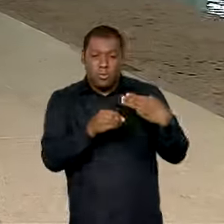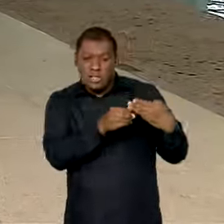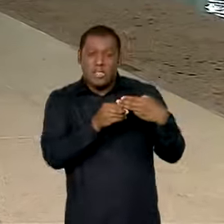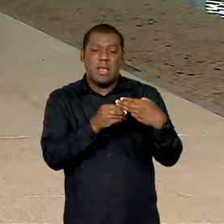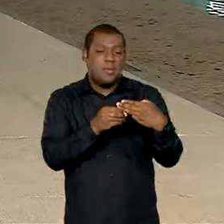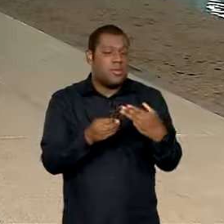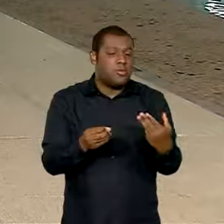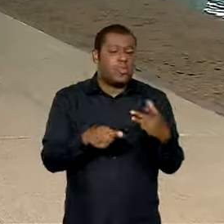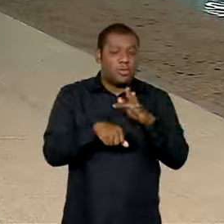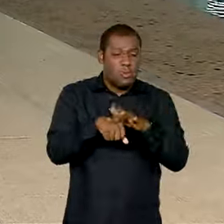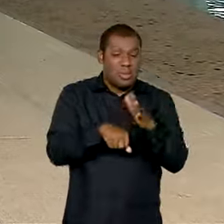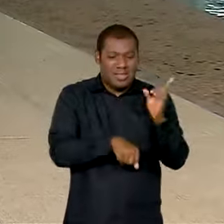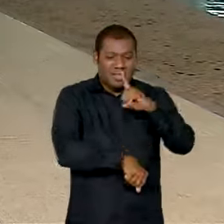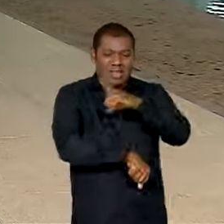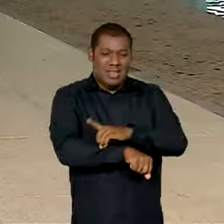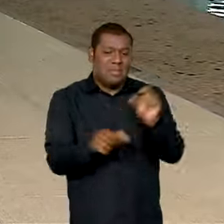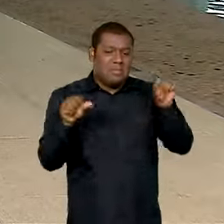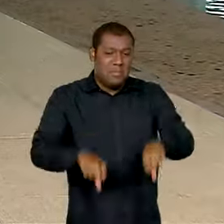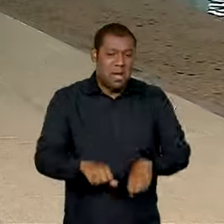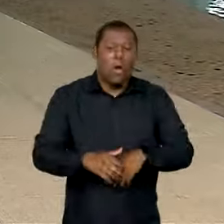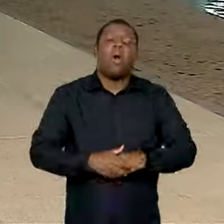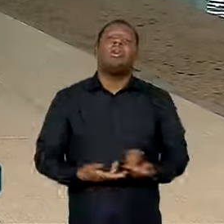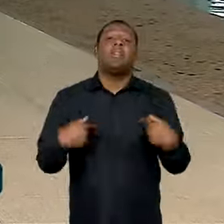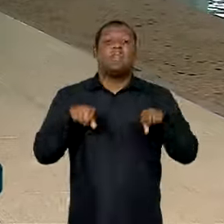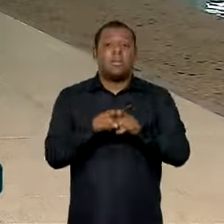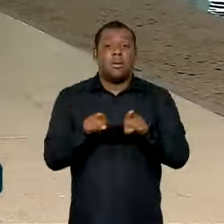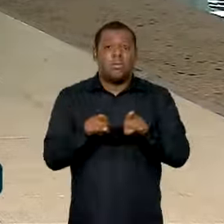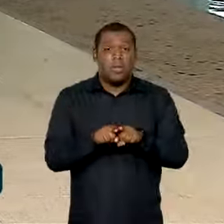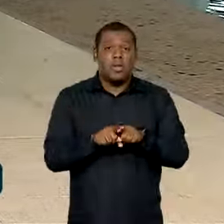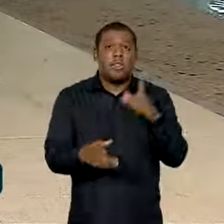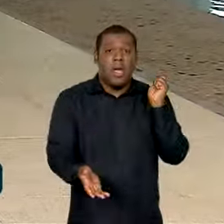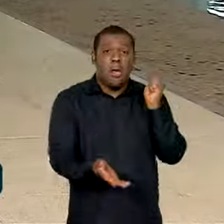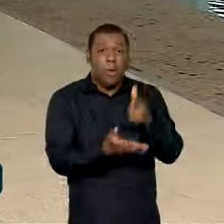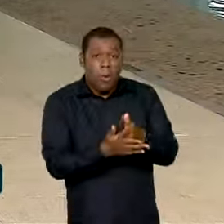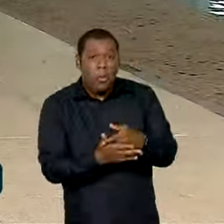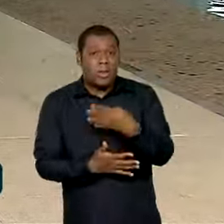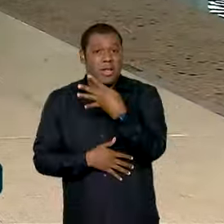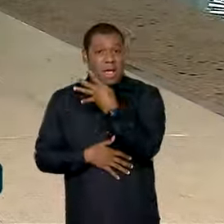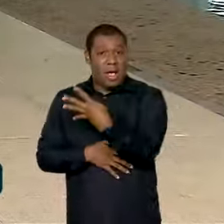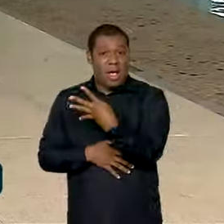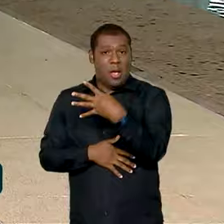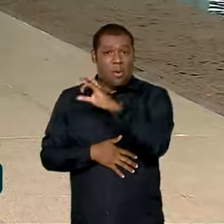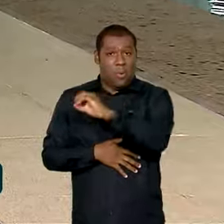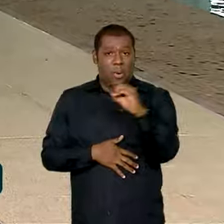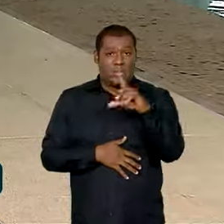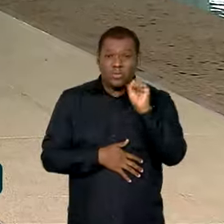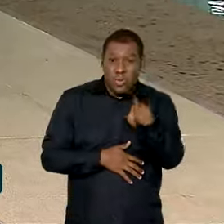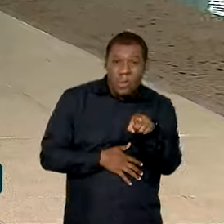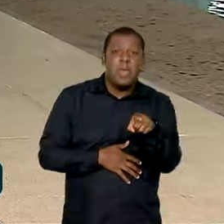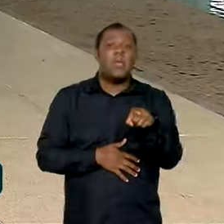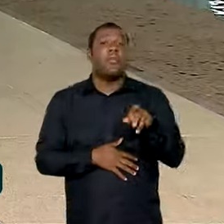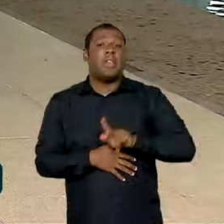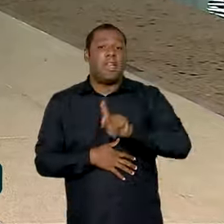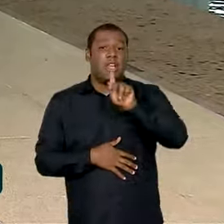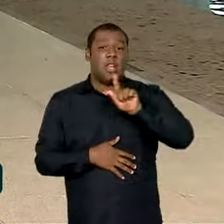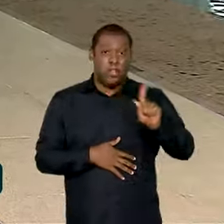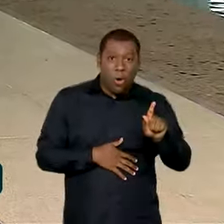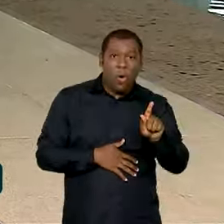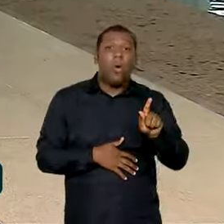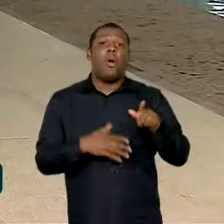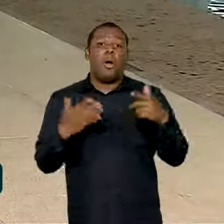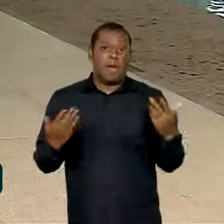Já neste ano, foram comprados mais de 400 mil quilos de duas marcas de produtos que exterminam